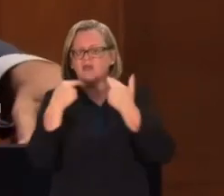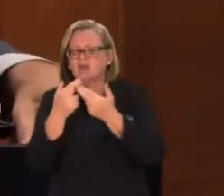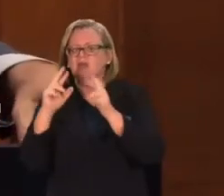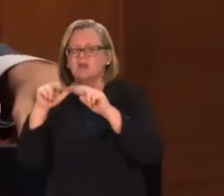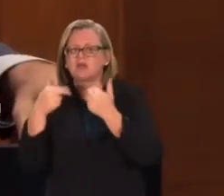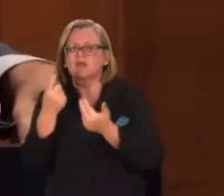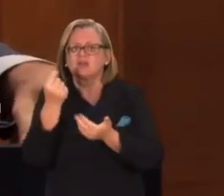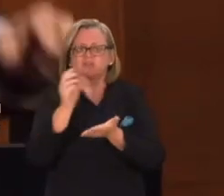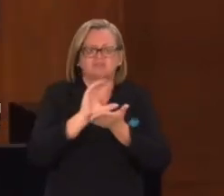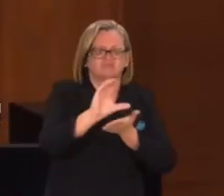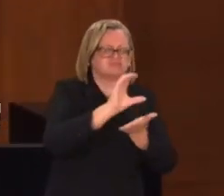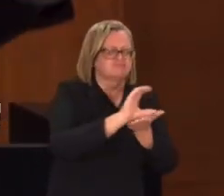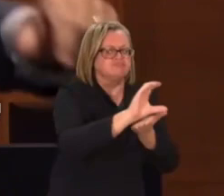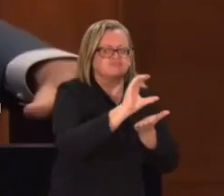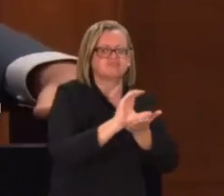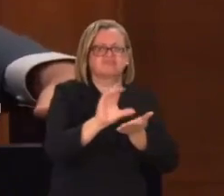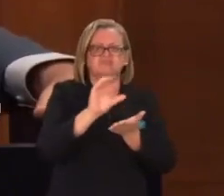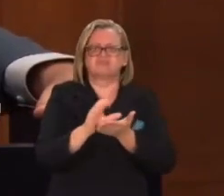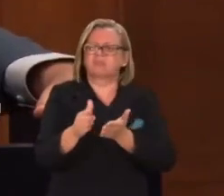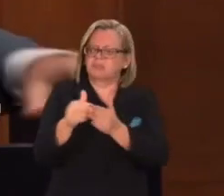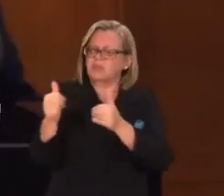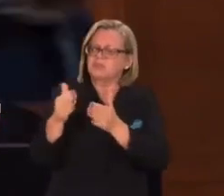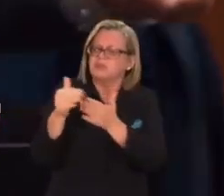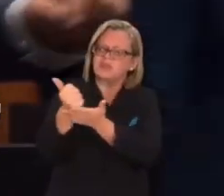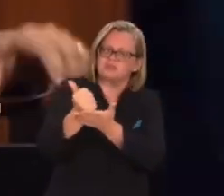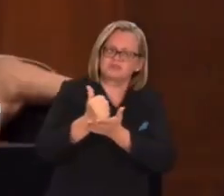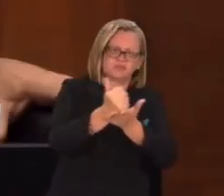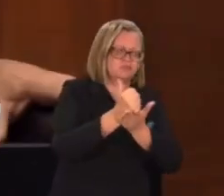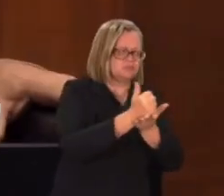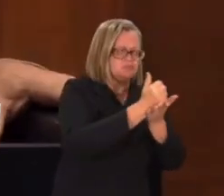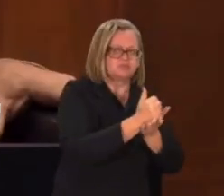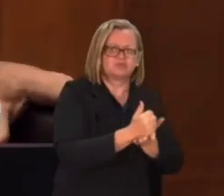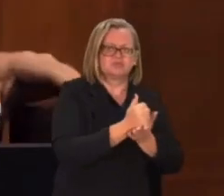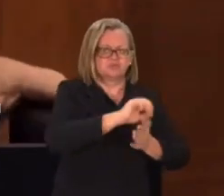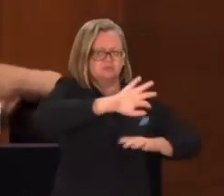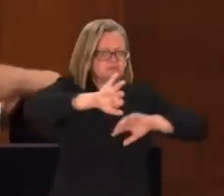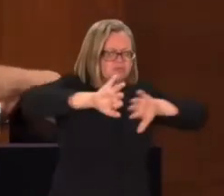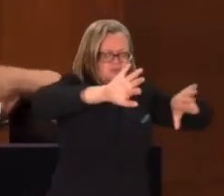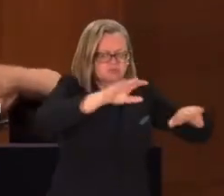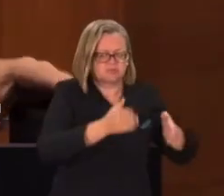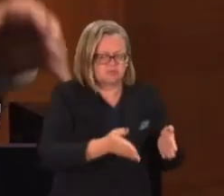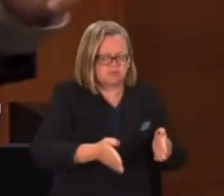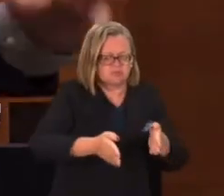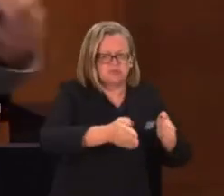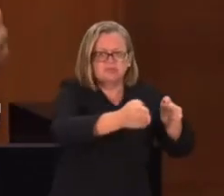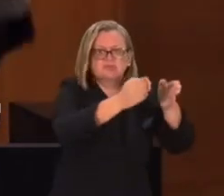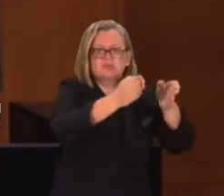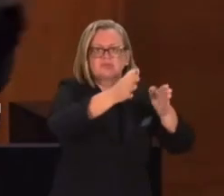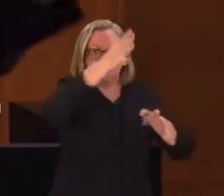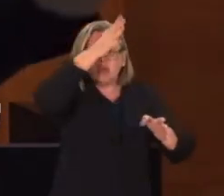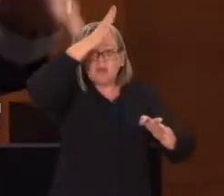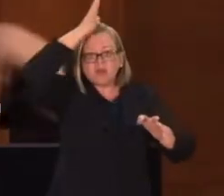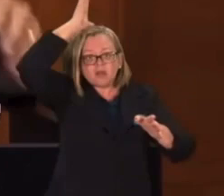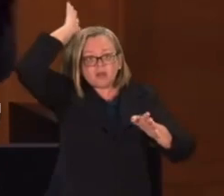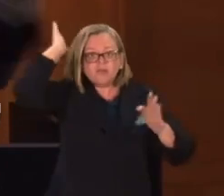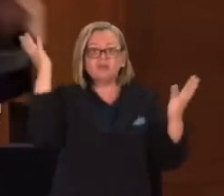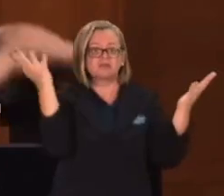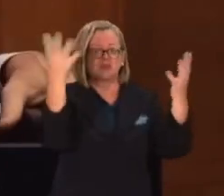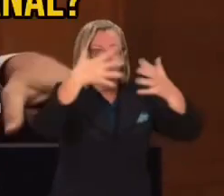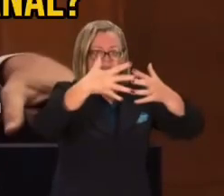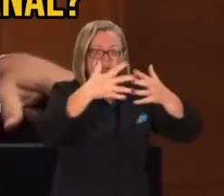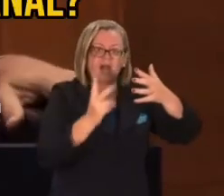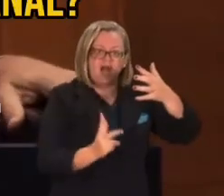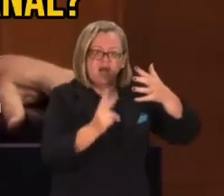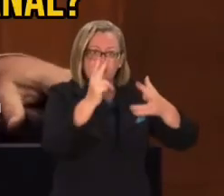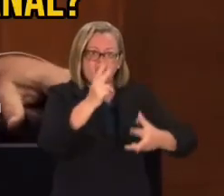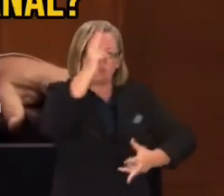aplica recurso. E pede apoio. E abre estrada. Como que o brigadista vai chegar? Tem 5 mil brigadistas. Ótimo.